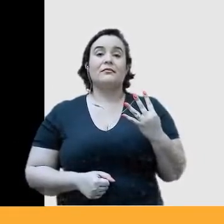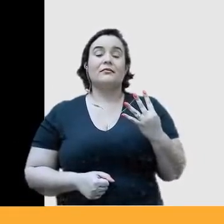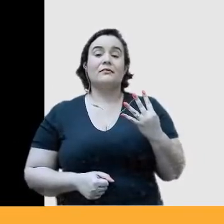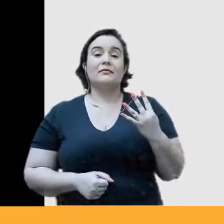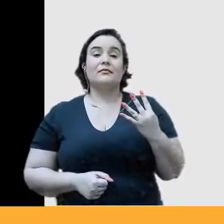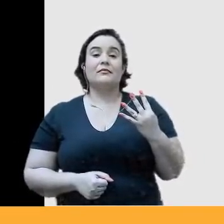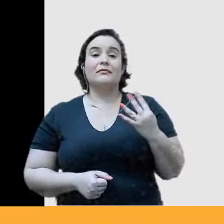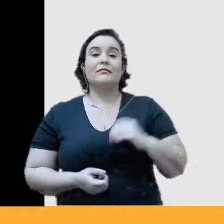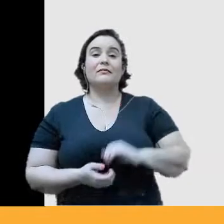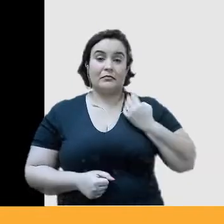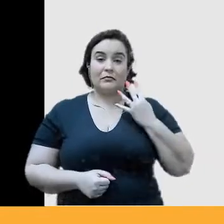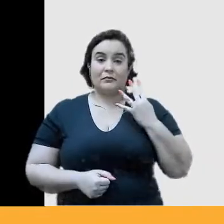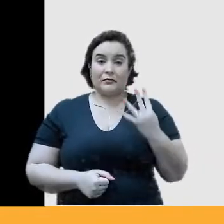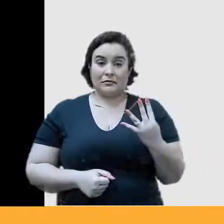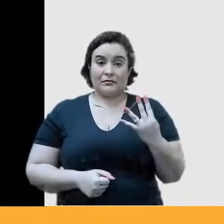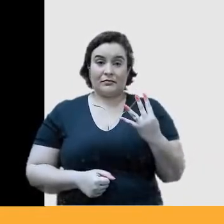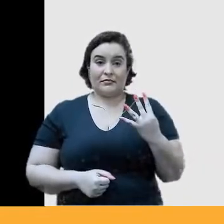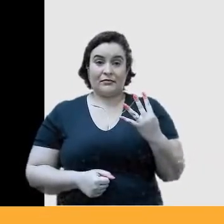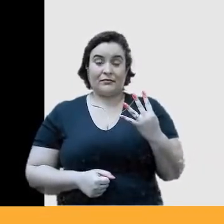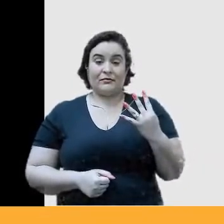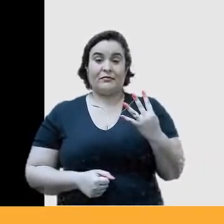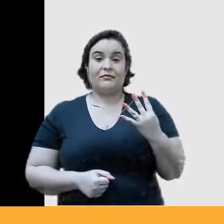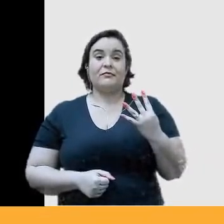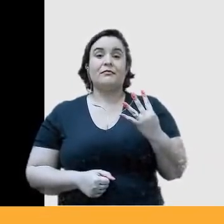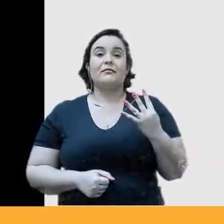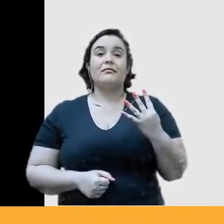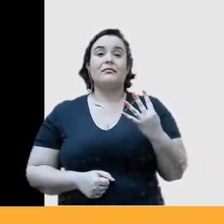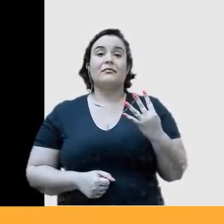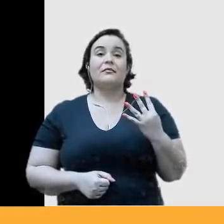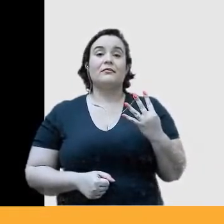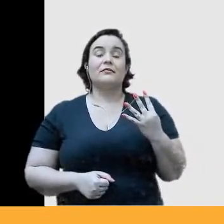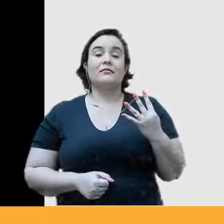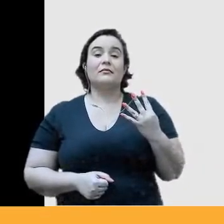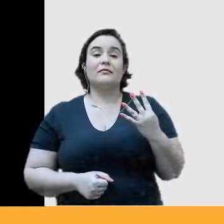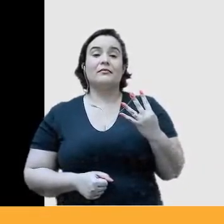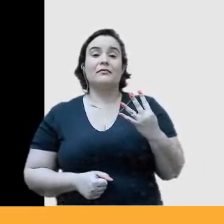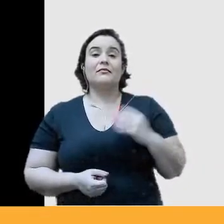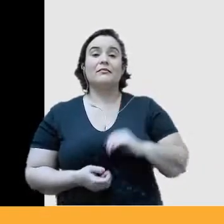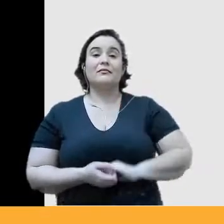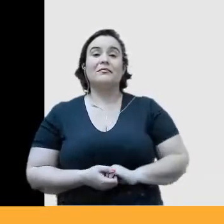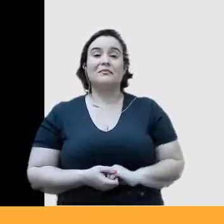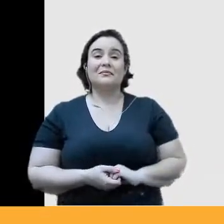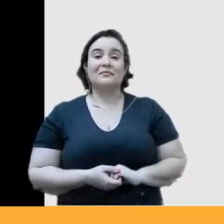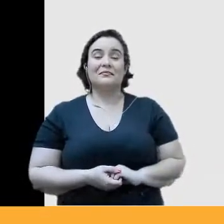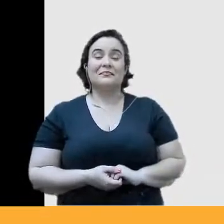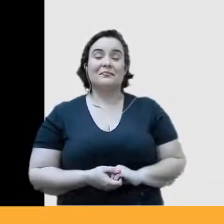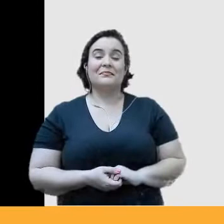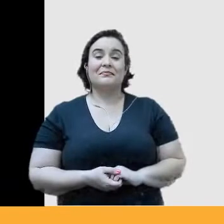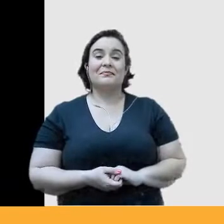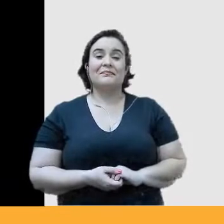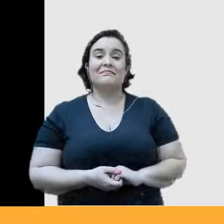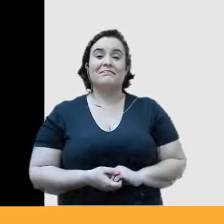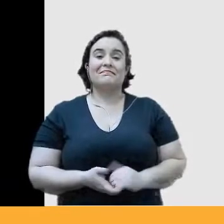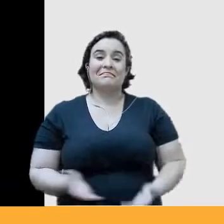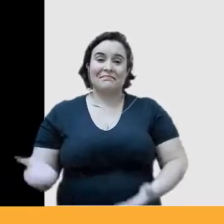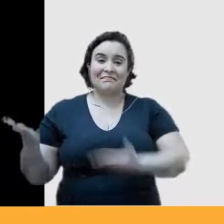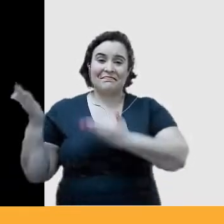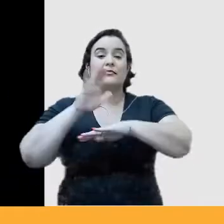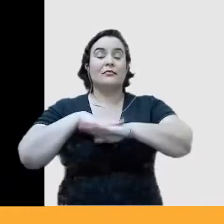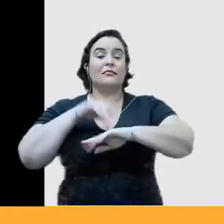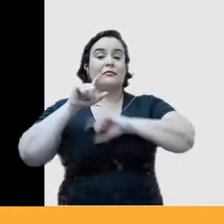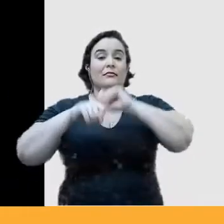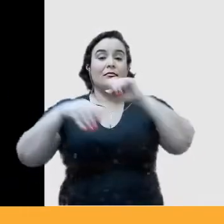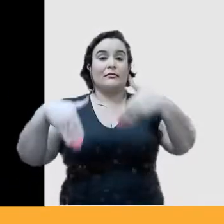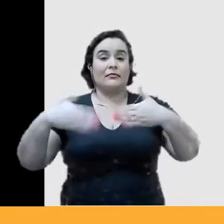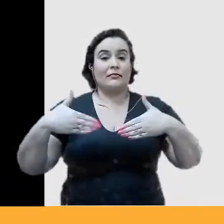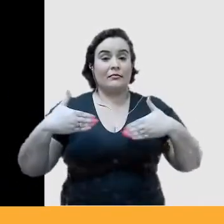4, é uma imagem que foi, que eu fiz para o Ministério da